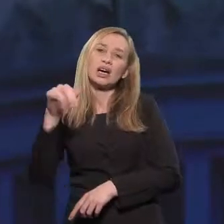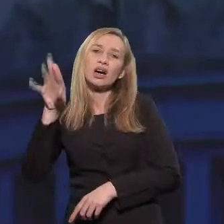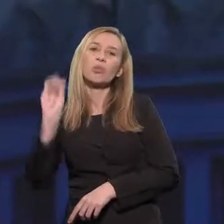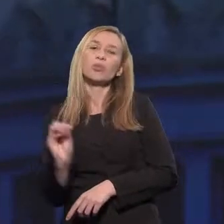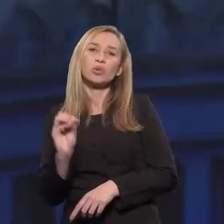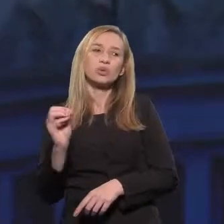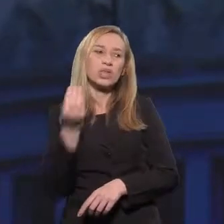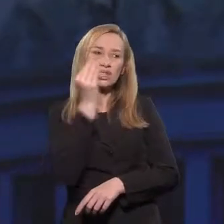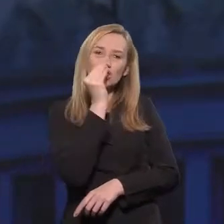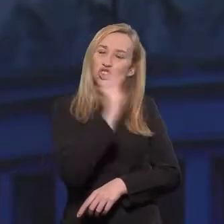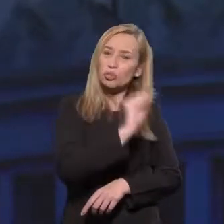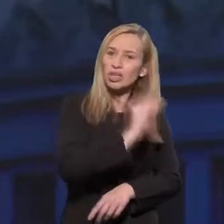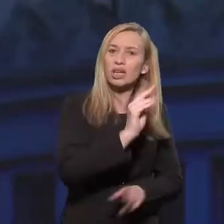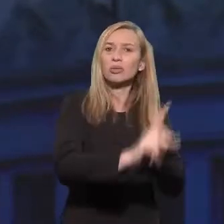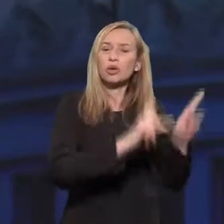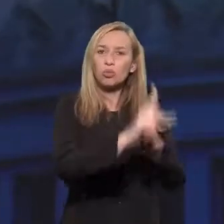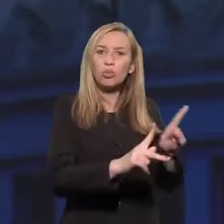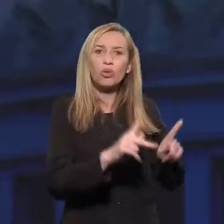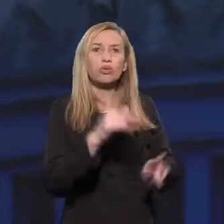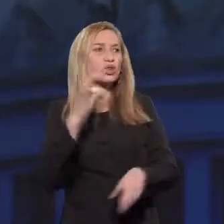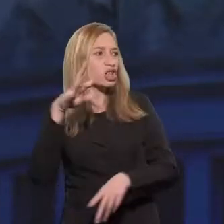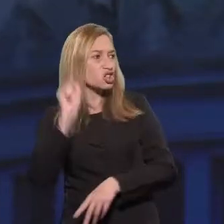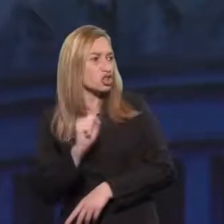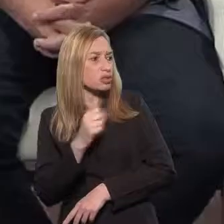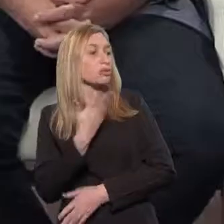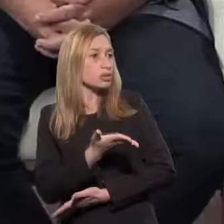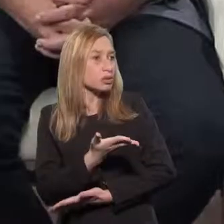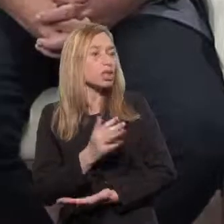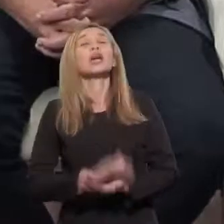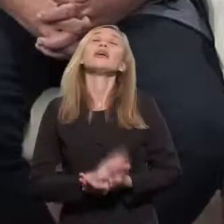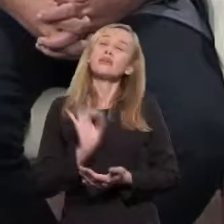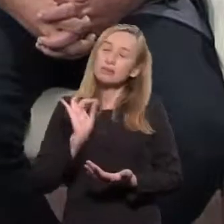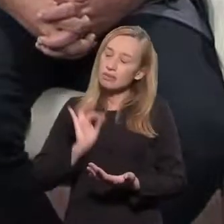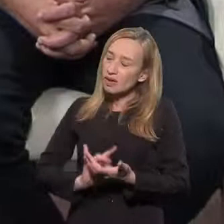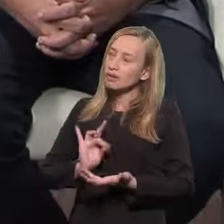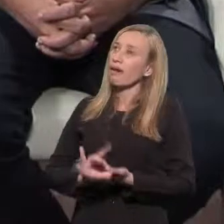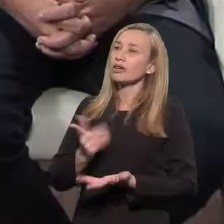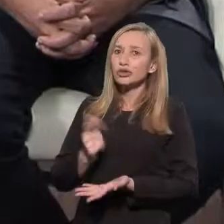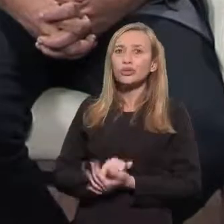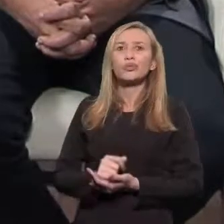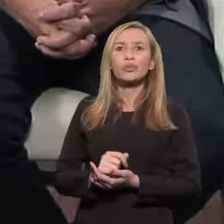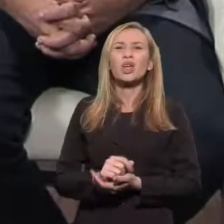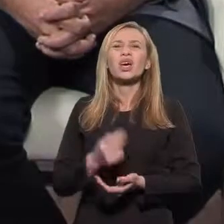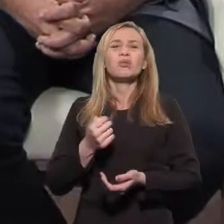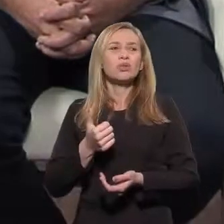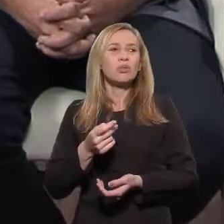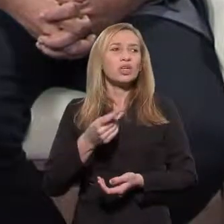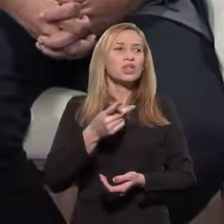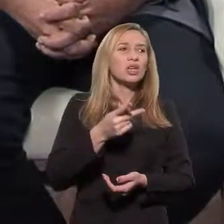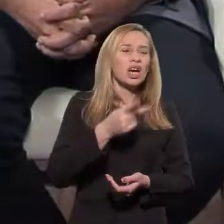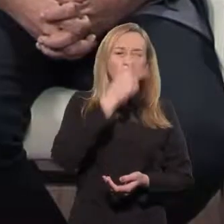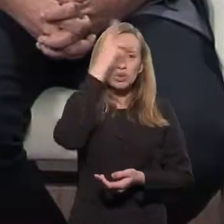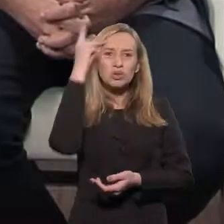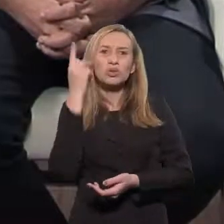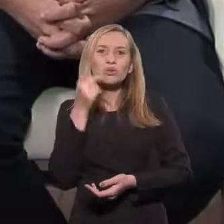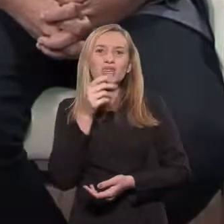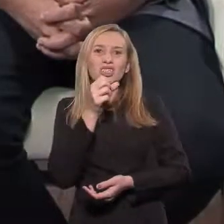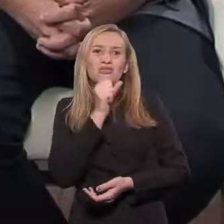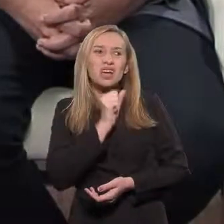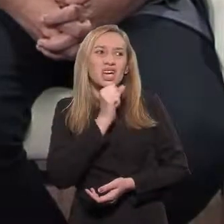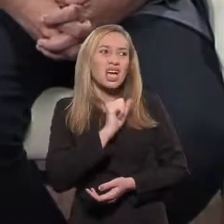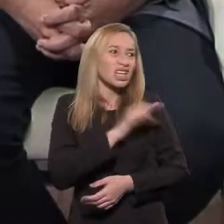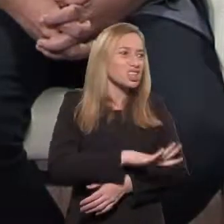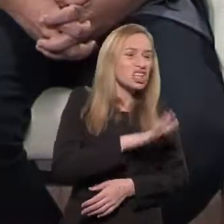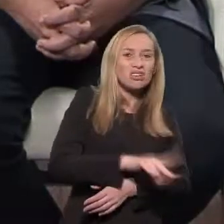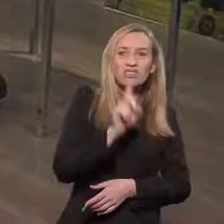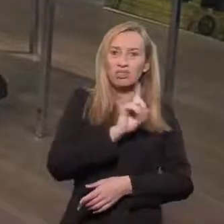ignorada pela população, doutora Cristina? De um modo geral, sim, principalmente do público mais velho, das crianças nem